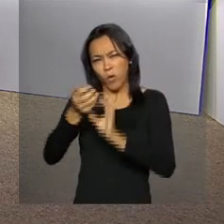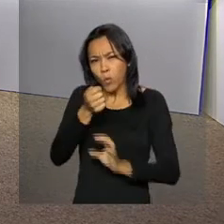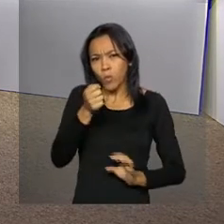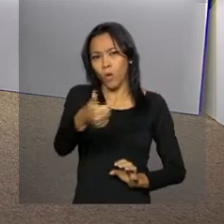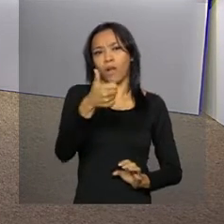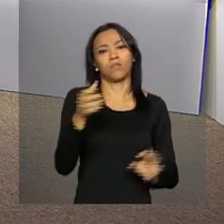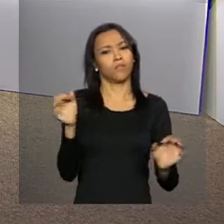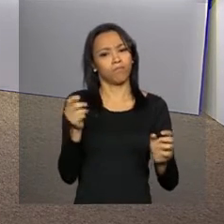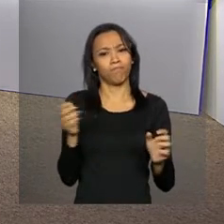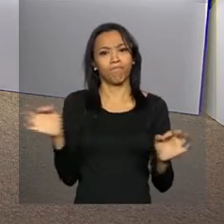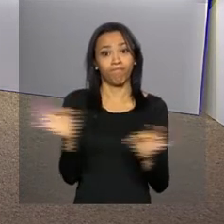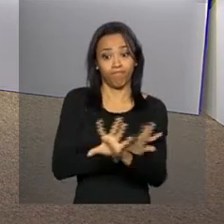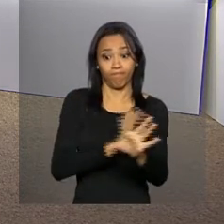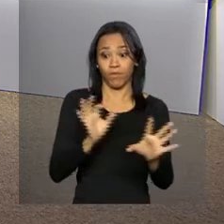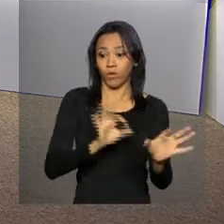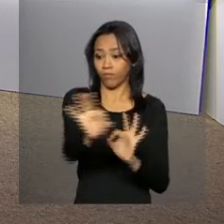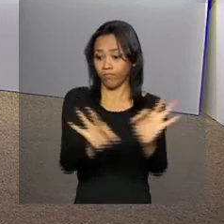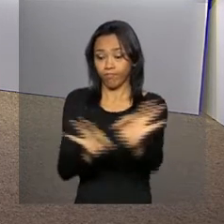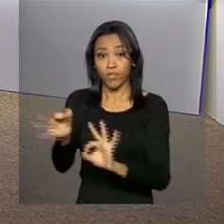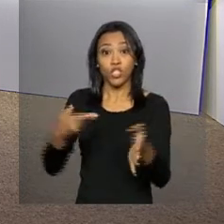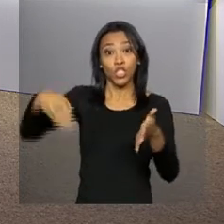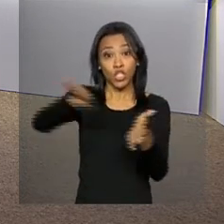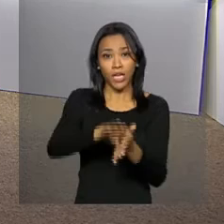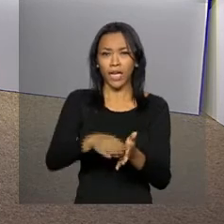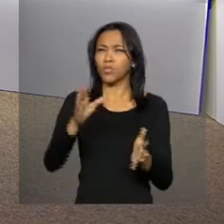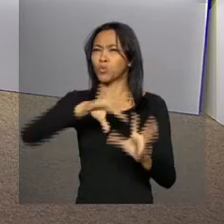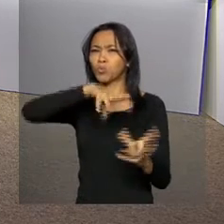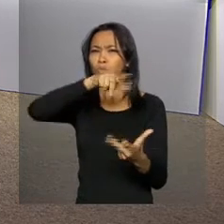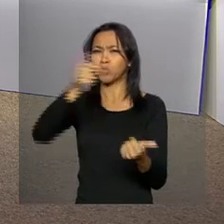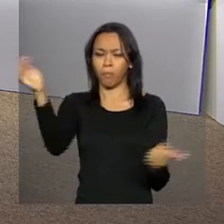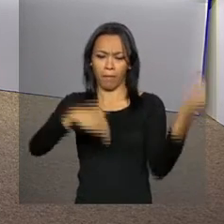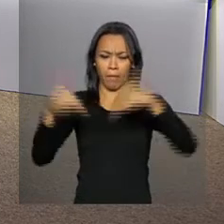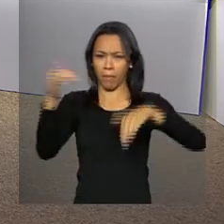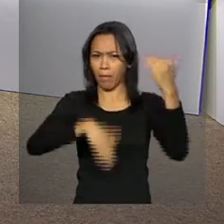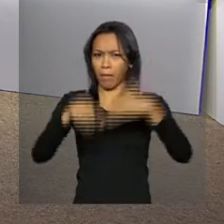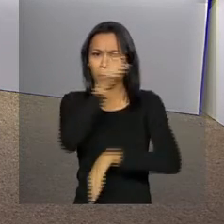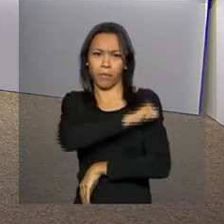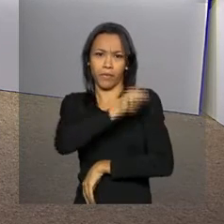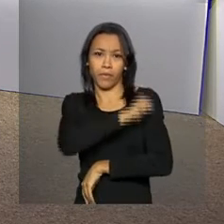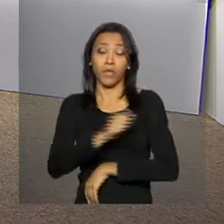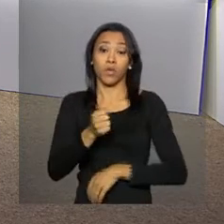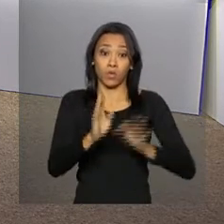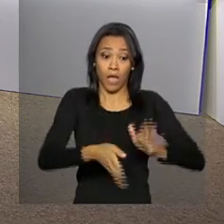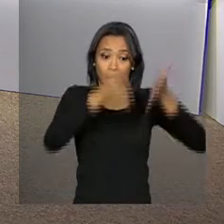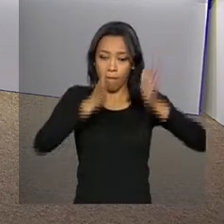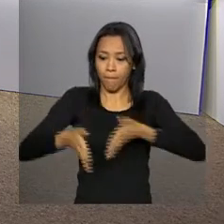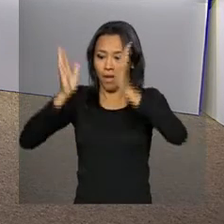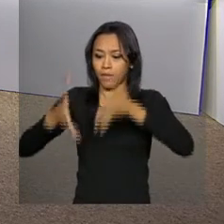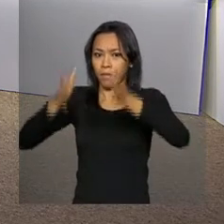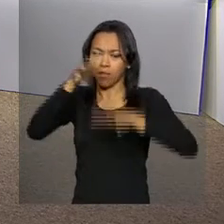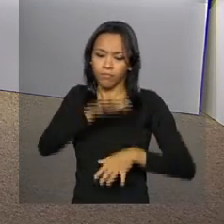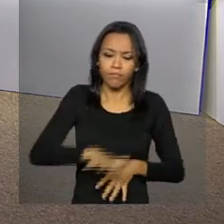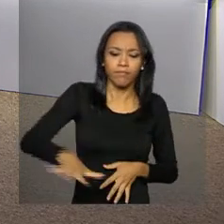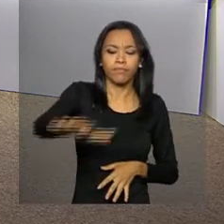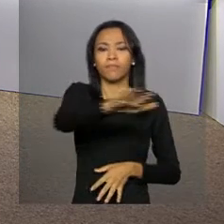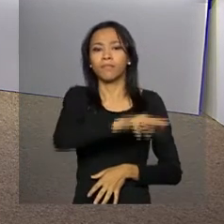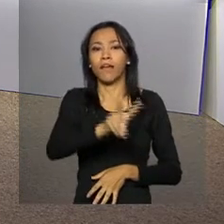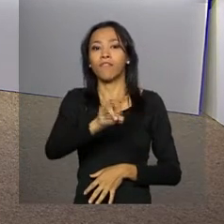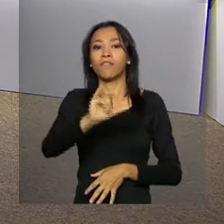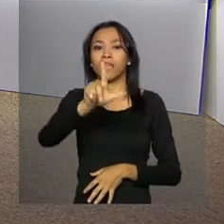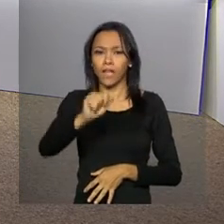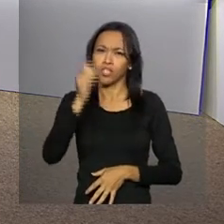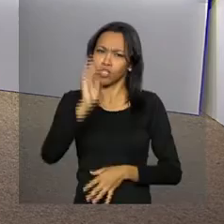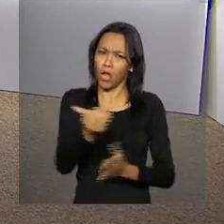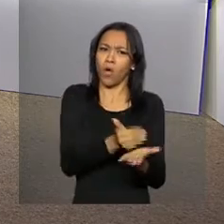quase tudo pronto para a chegada dos atletas de todo o mundo ao Rio de Janeiro. Os apartamentos da Vila dos Atletas, por exemplo, já